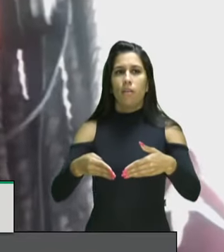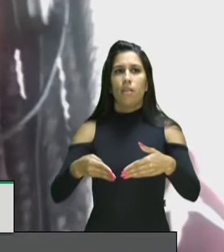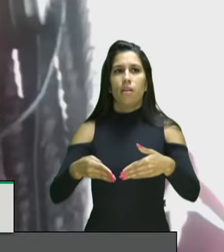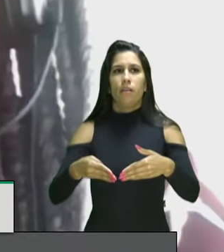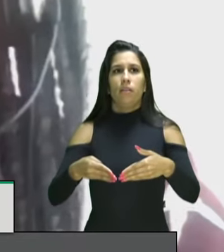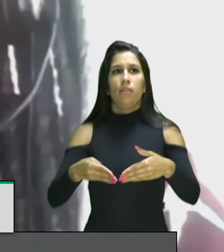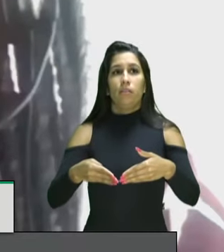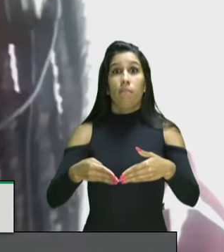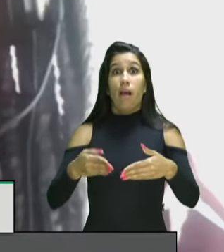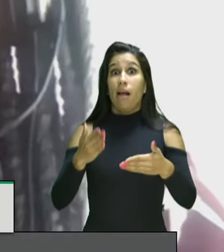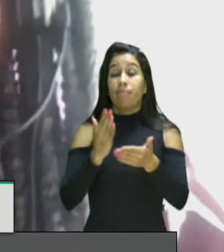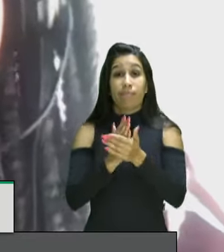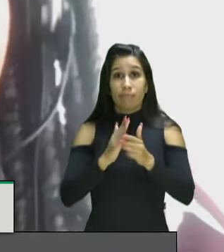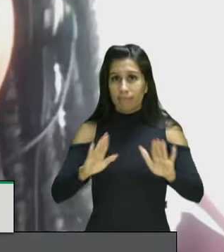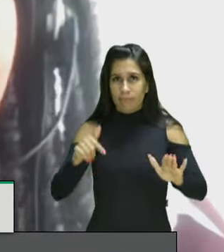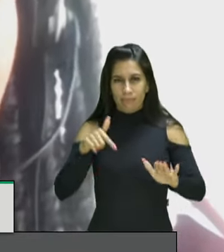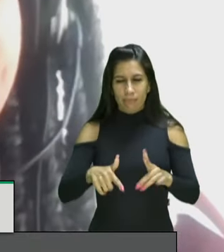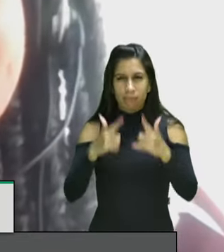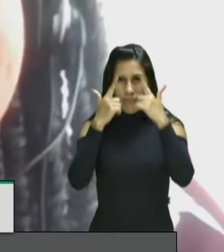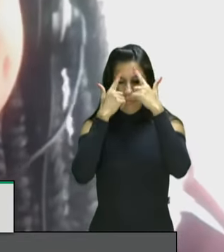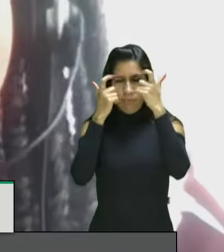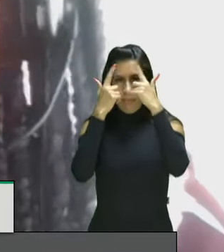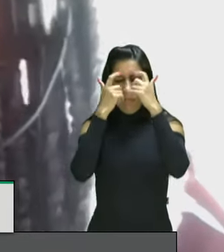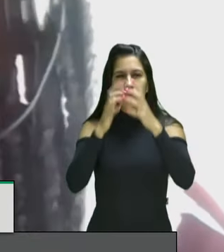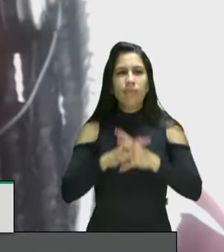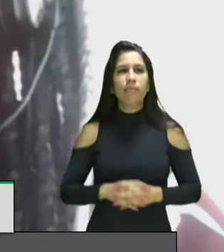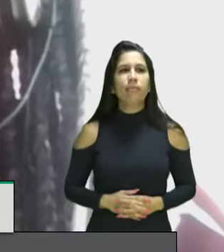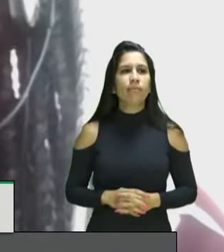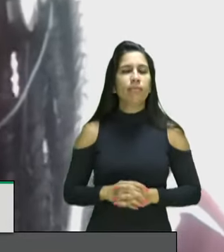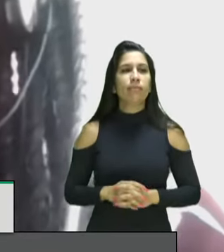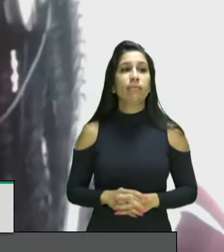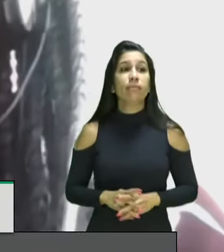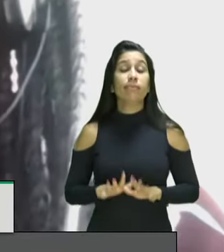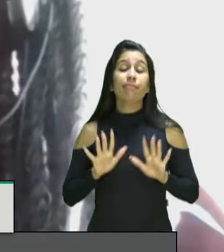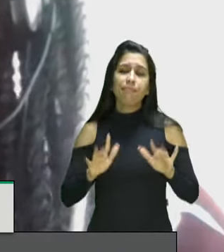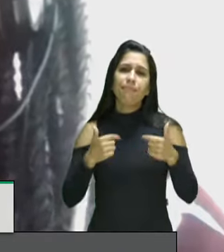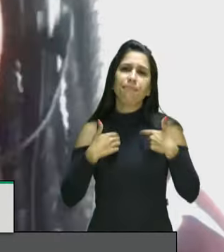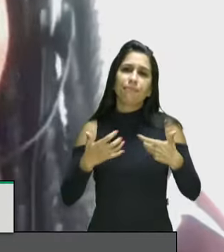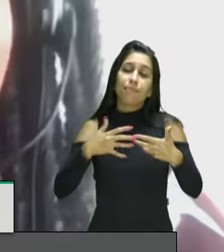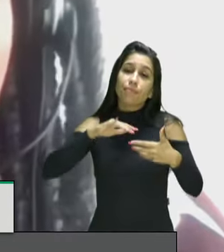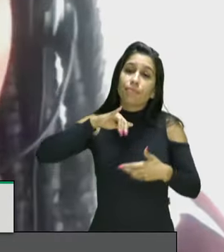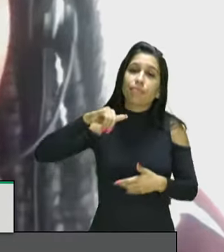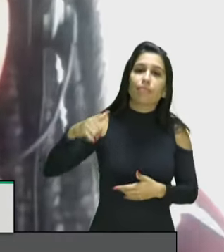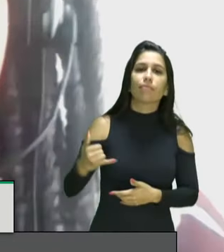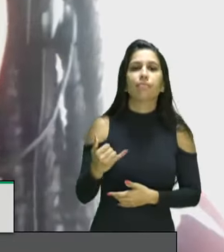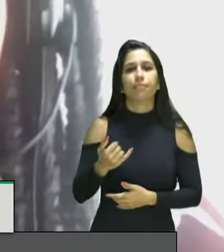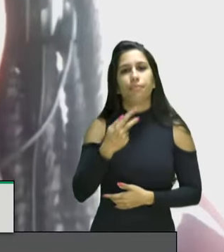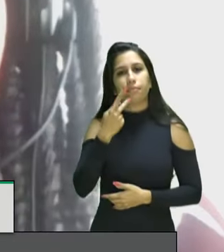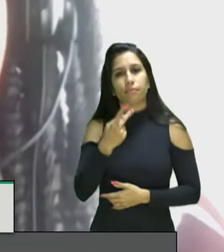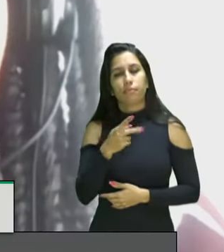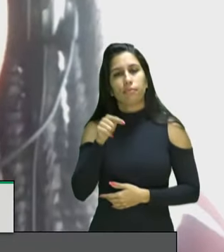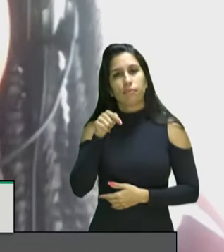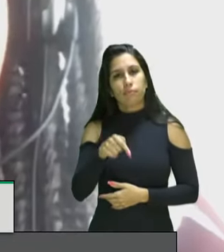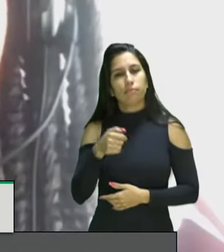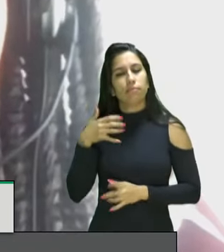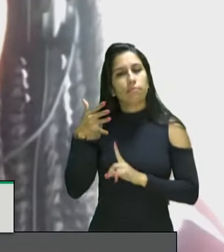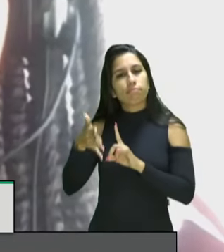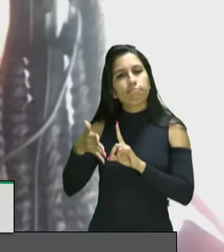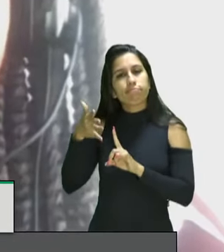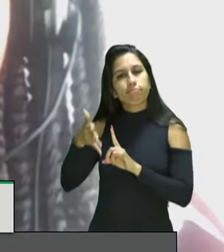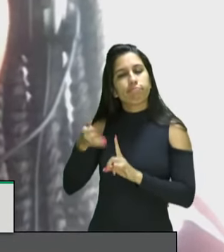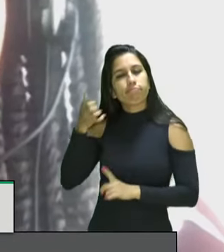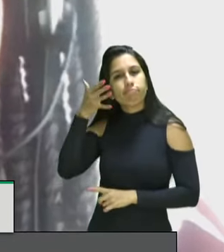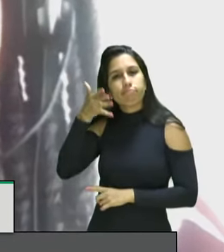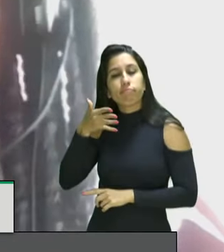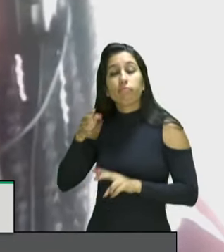violência mas eu queria aproveitar a minha fala para trazer à luz aqui de fato as recomendações